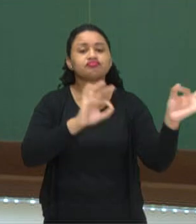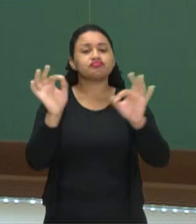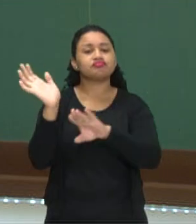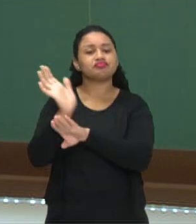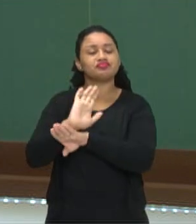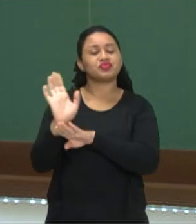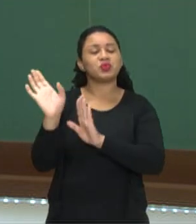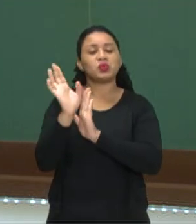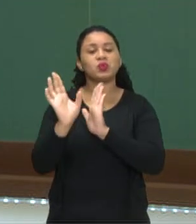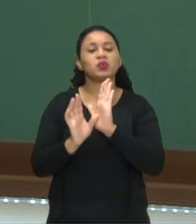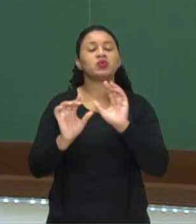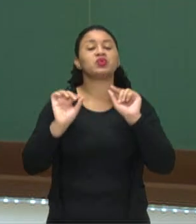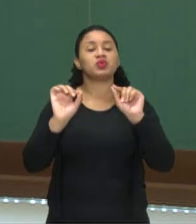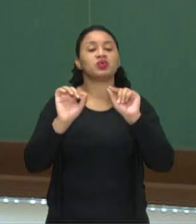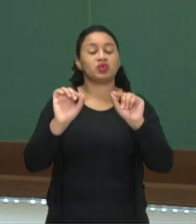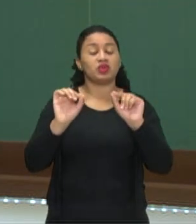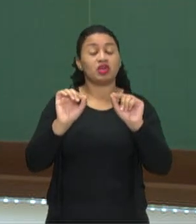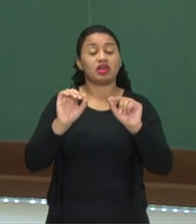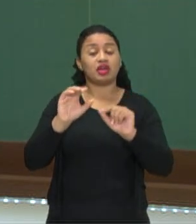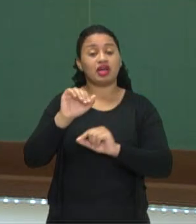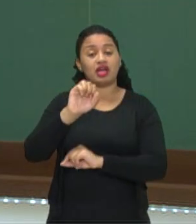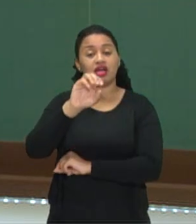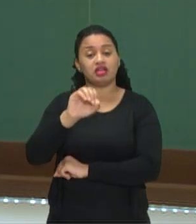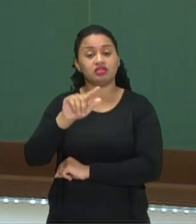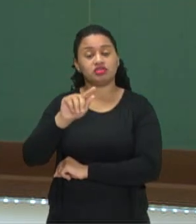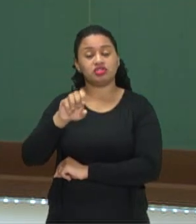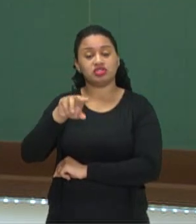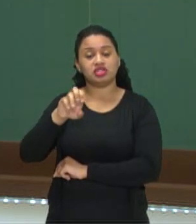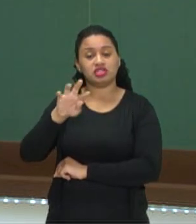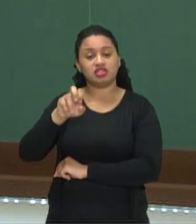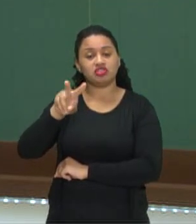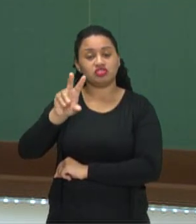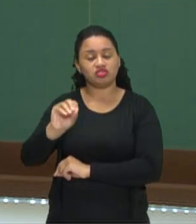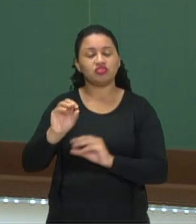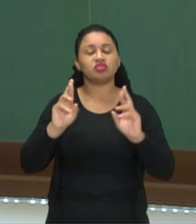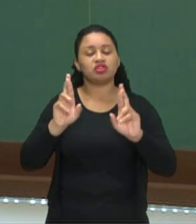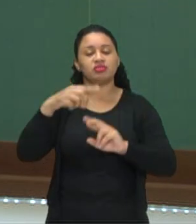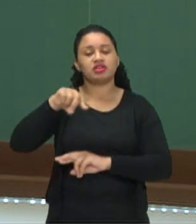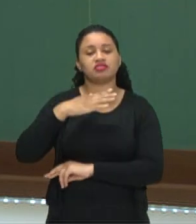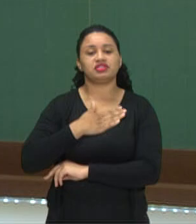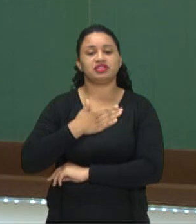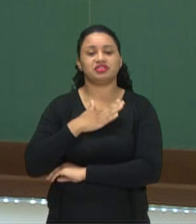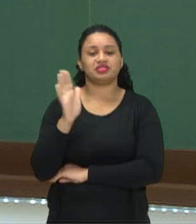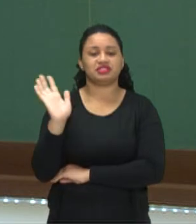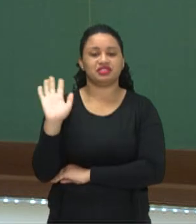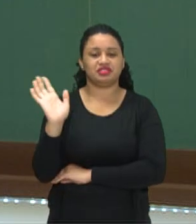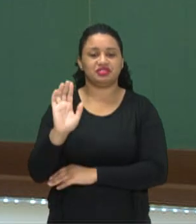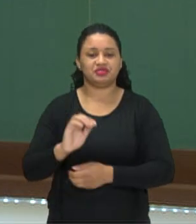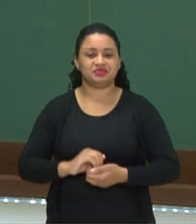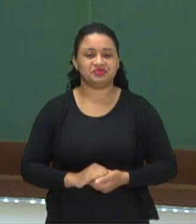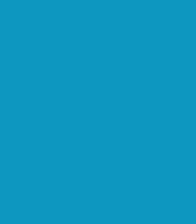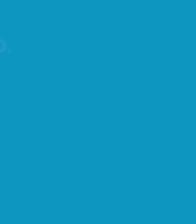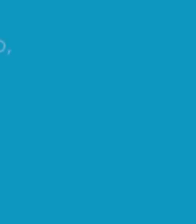vídeo nós falamos sobre o caso genitivo. Espero que vocês tenham gostado. Até breve!